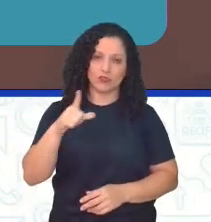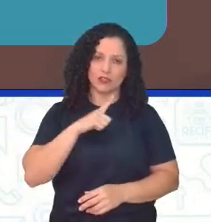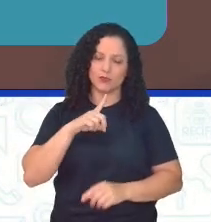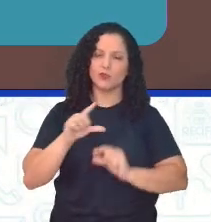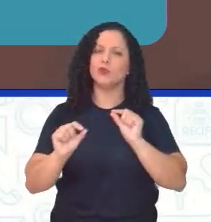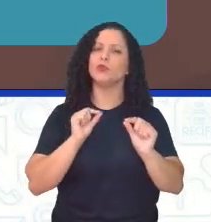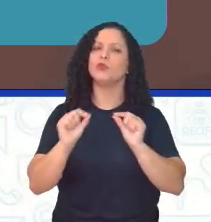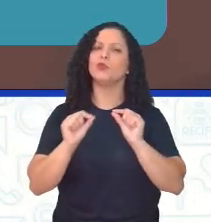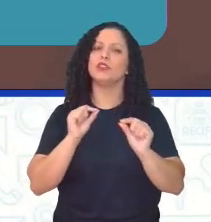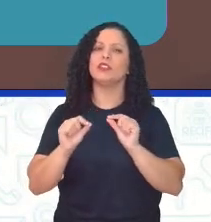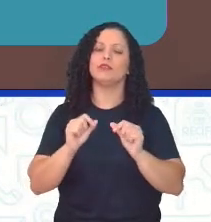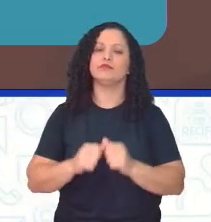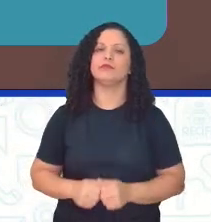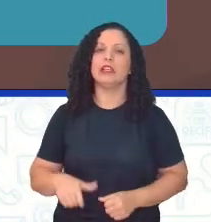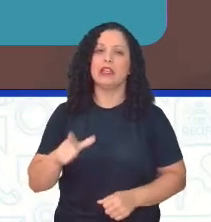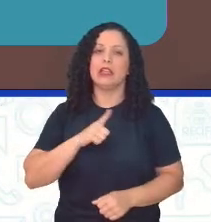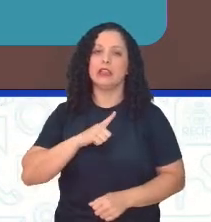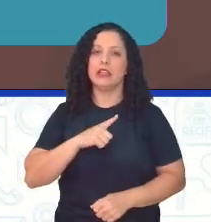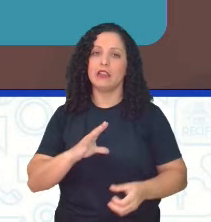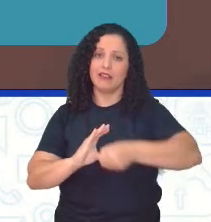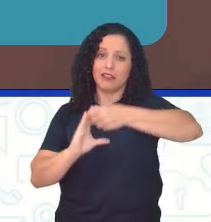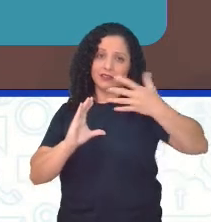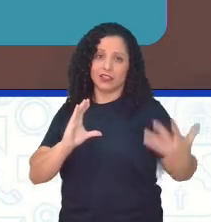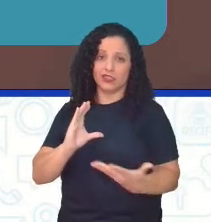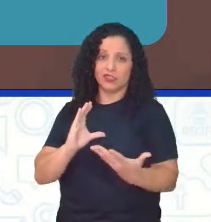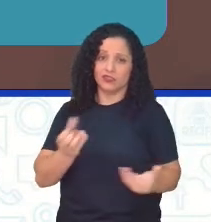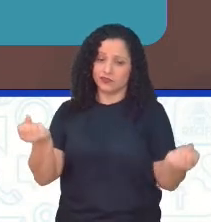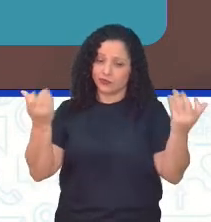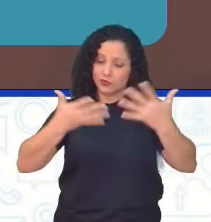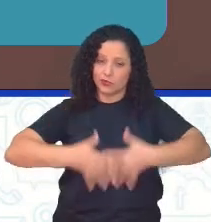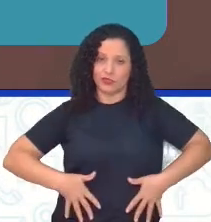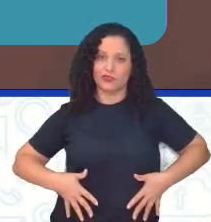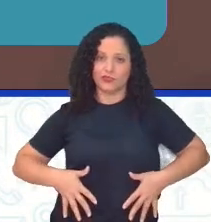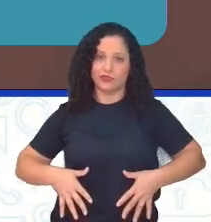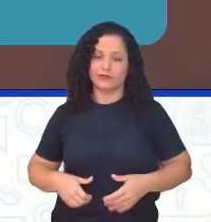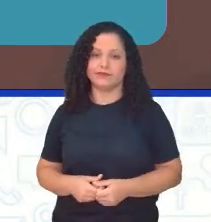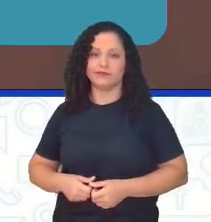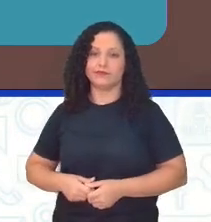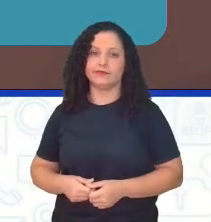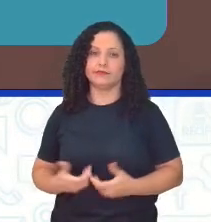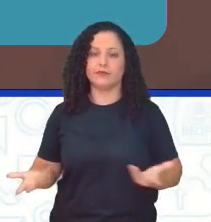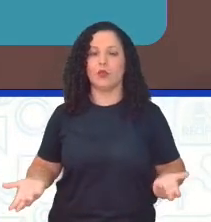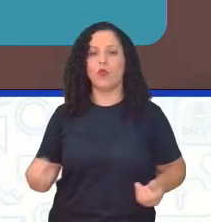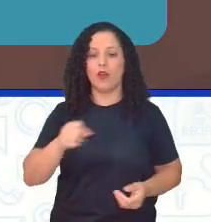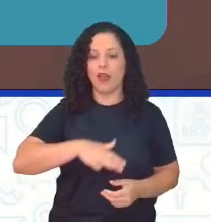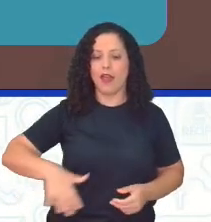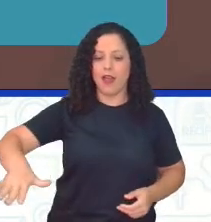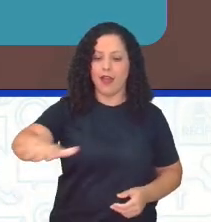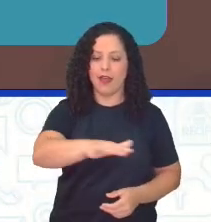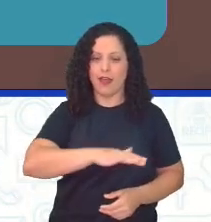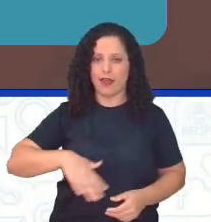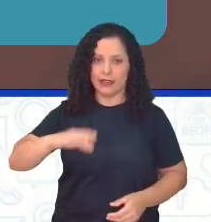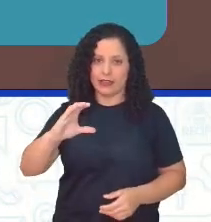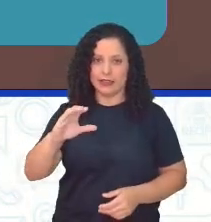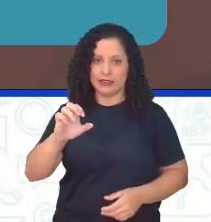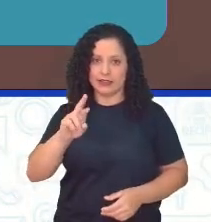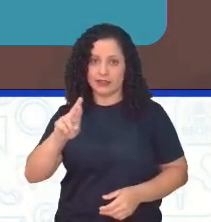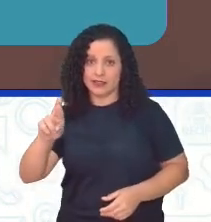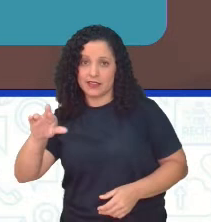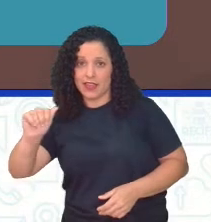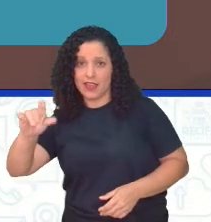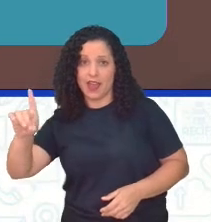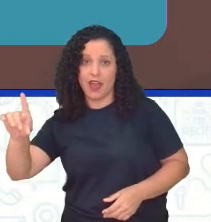Como a gente viu, fatores naturais. Então, ó, o cerrado, né? Já que a falou do cerrado. O cerrado é uma área